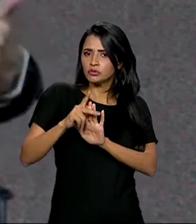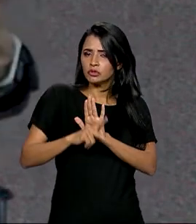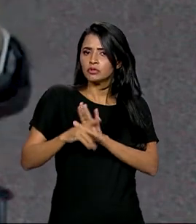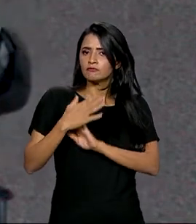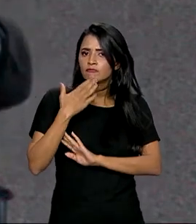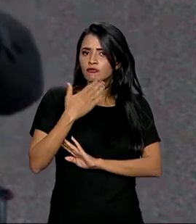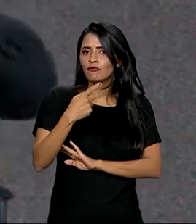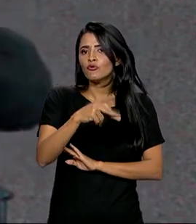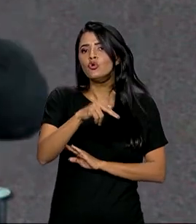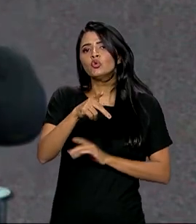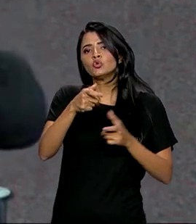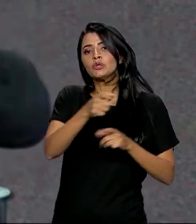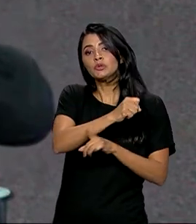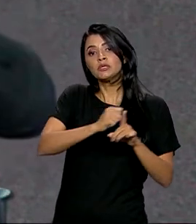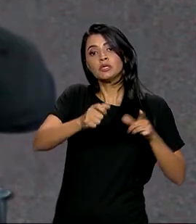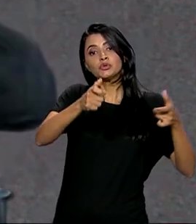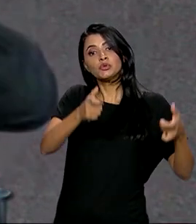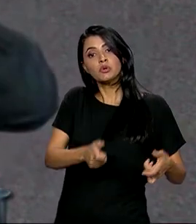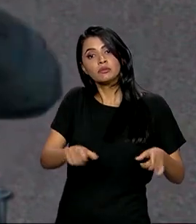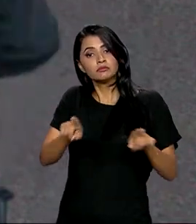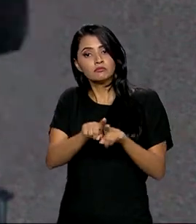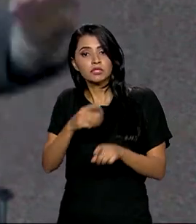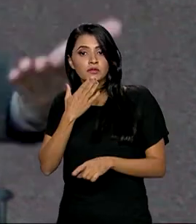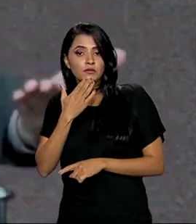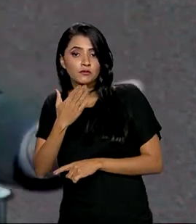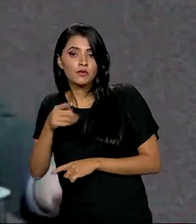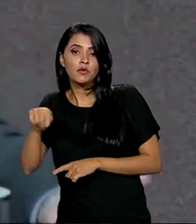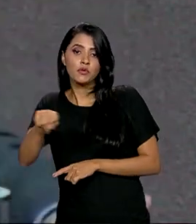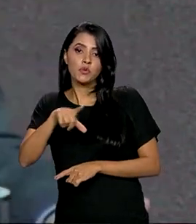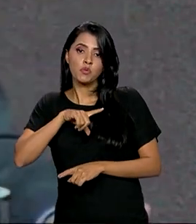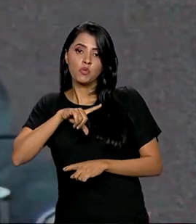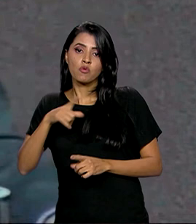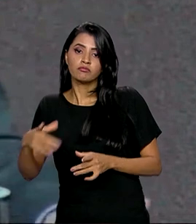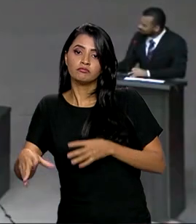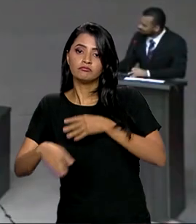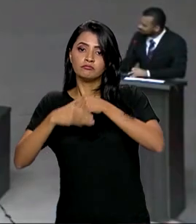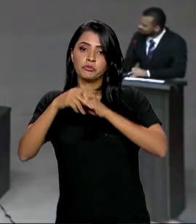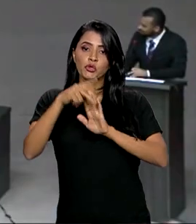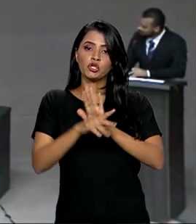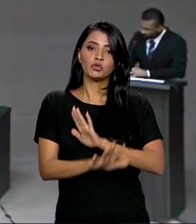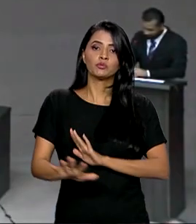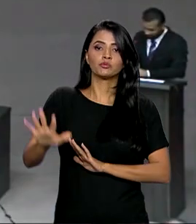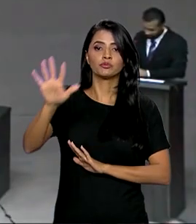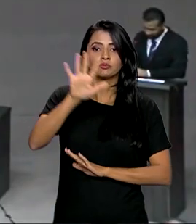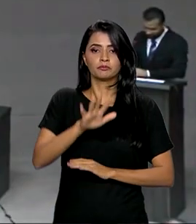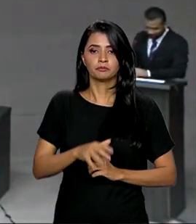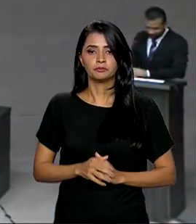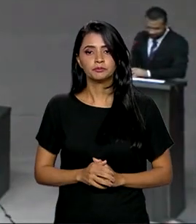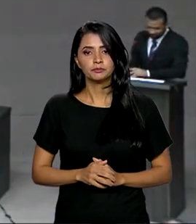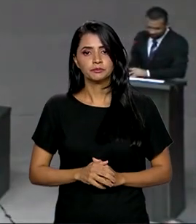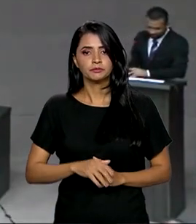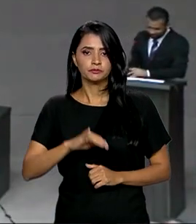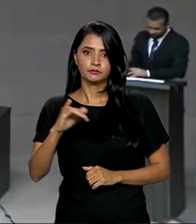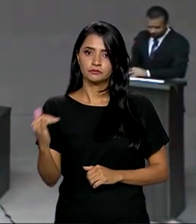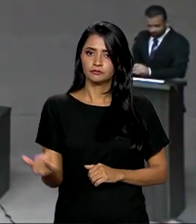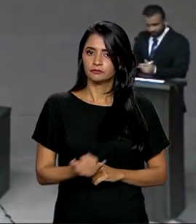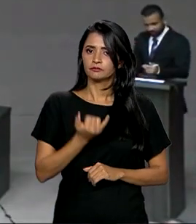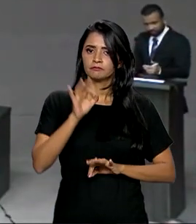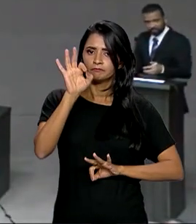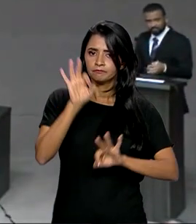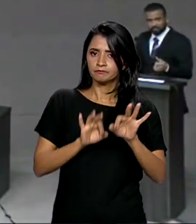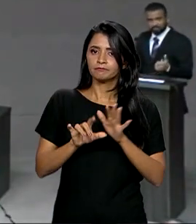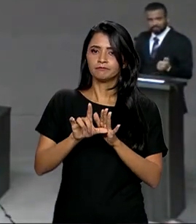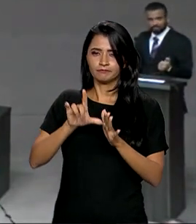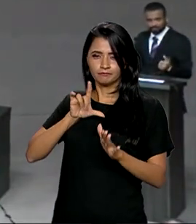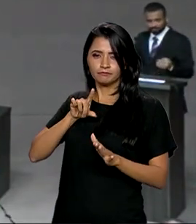aquela sociedade local e que se integre ao projeto nacional como um todo? A importância desse ordenamento está sendo